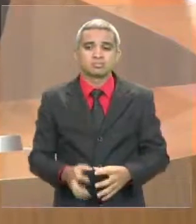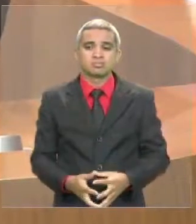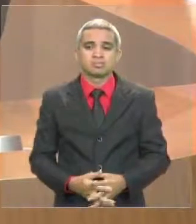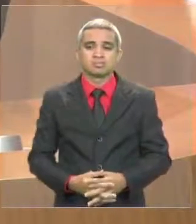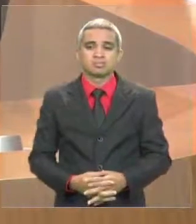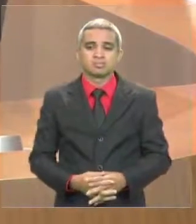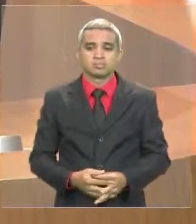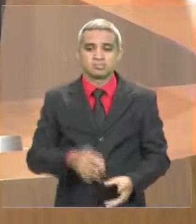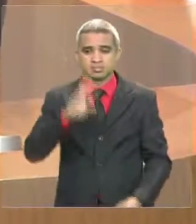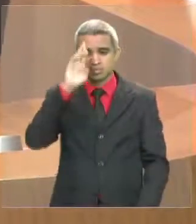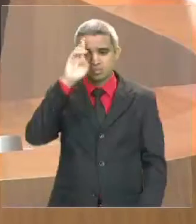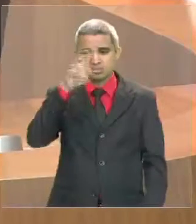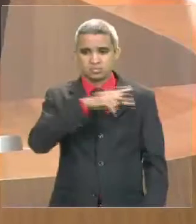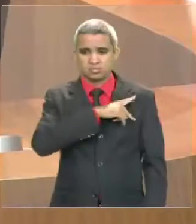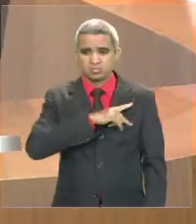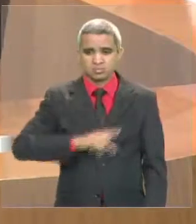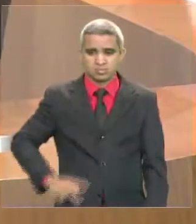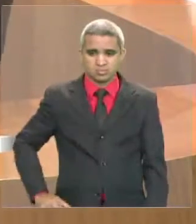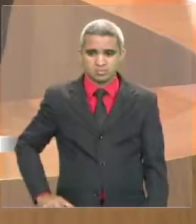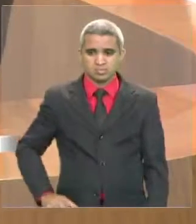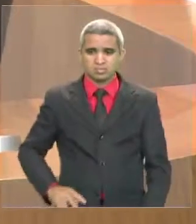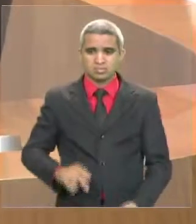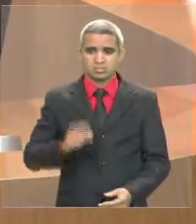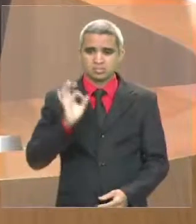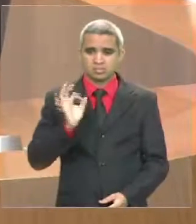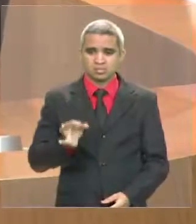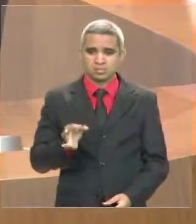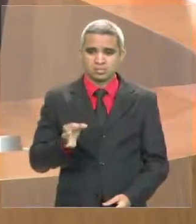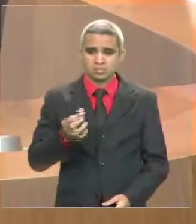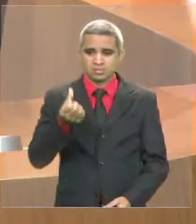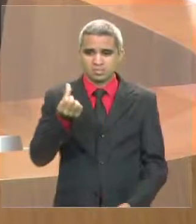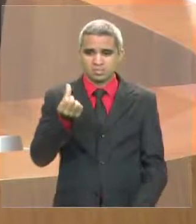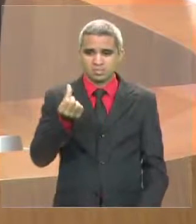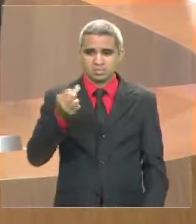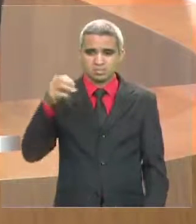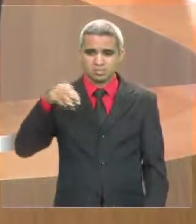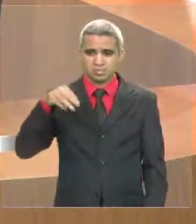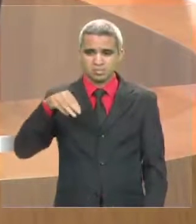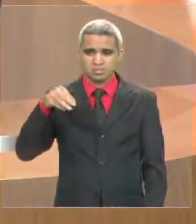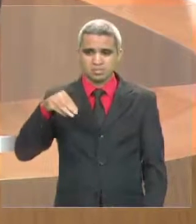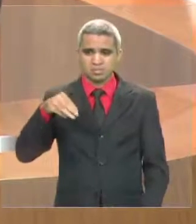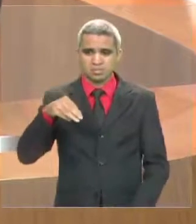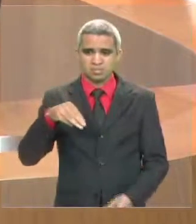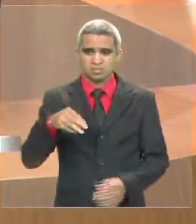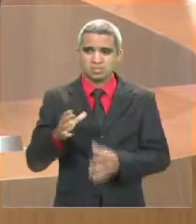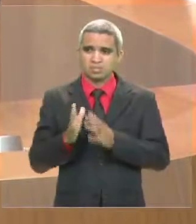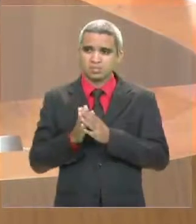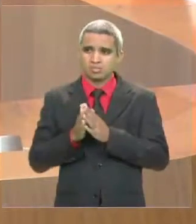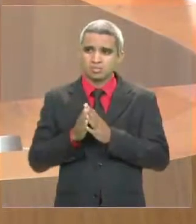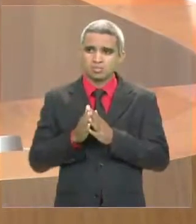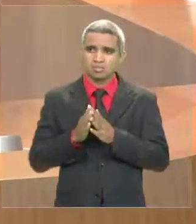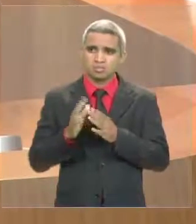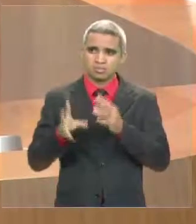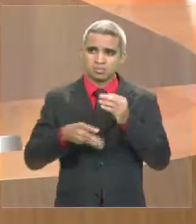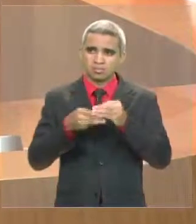Senhor presidente, eram seis. Quatro? Se eu pudesse entender os outros dois, o deputado Vinícius não vai utilizar.